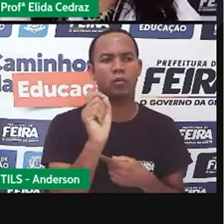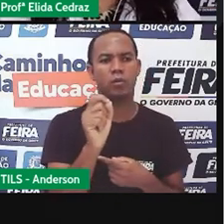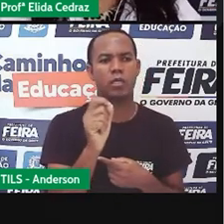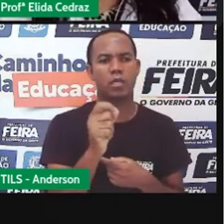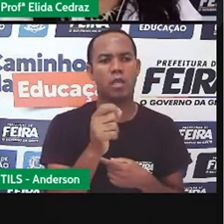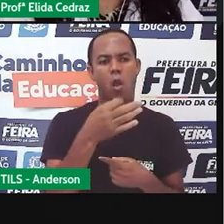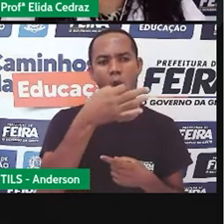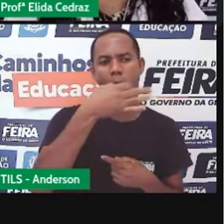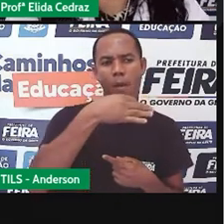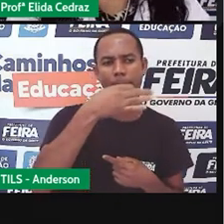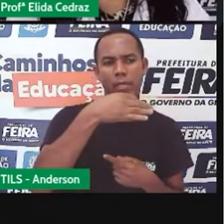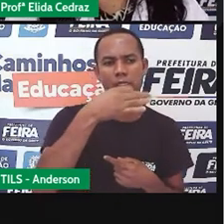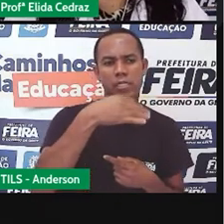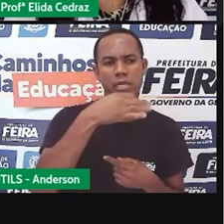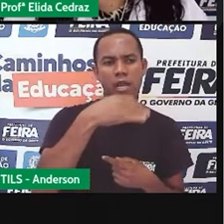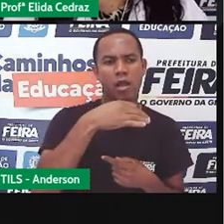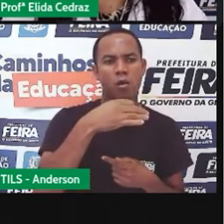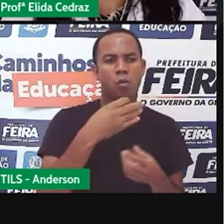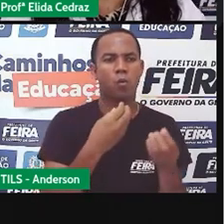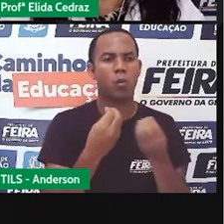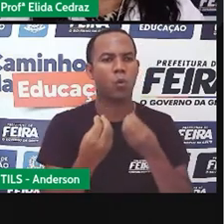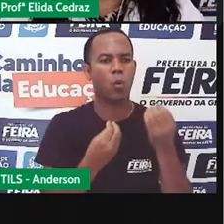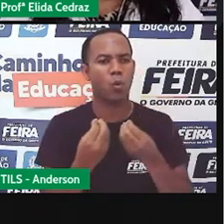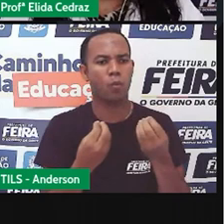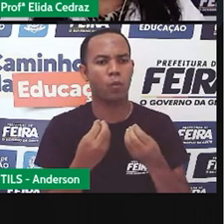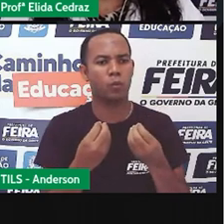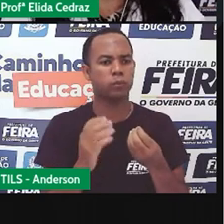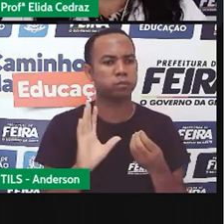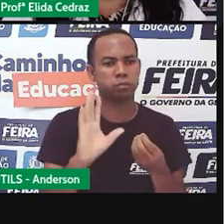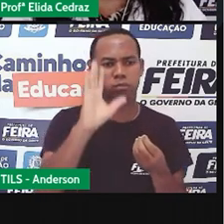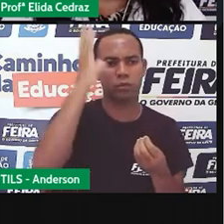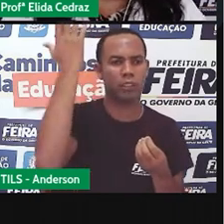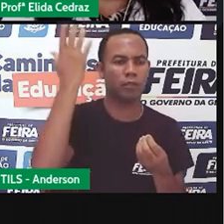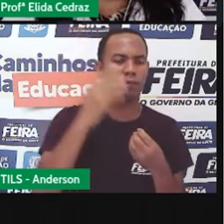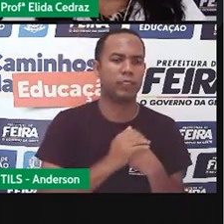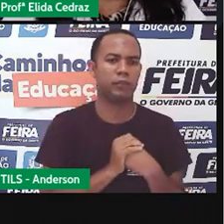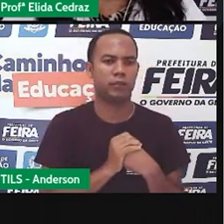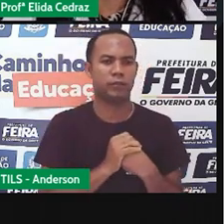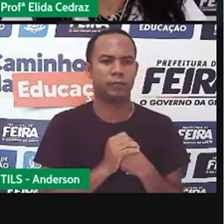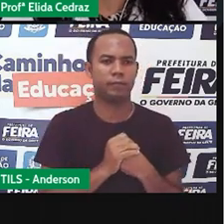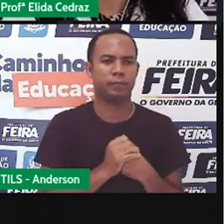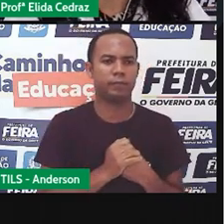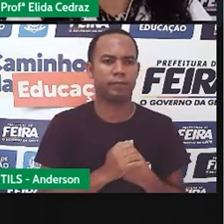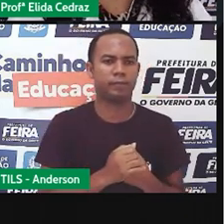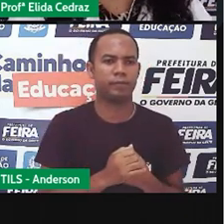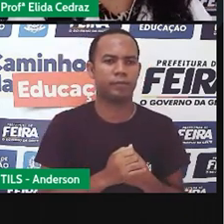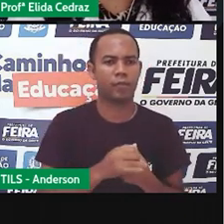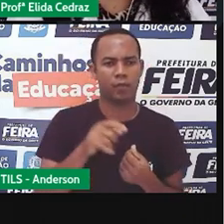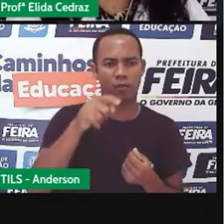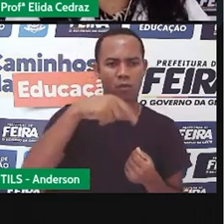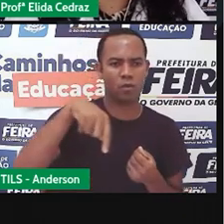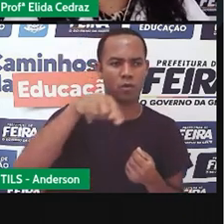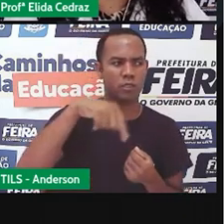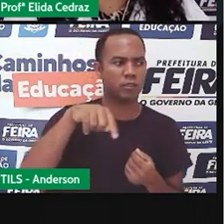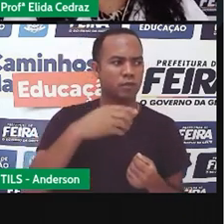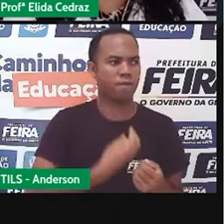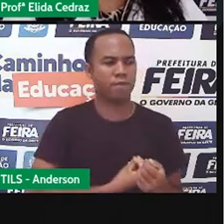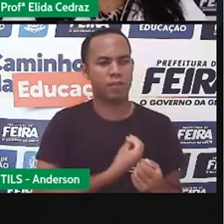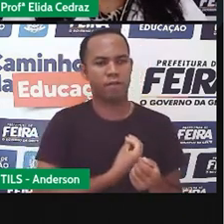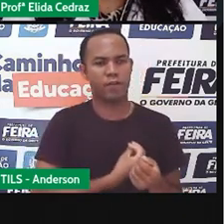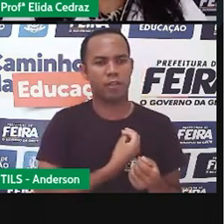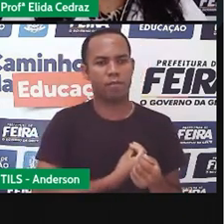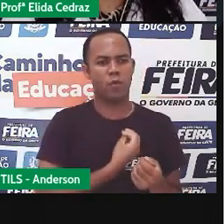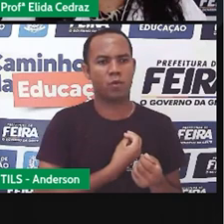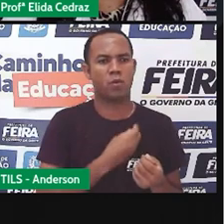opinião acerca de um determinado acontecimento ou um fato. Nós estamos vivendo esse momento de